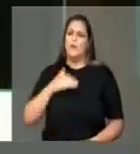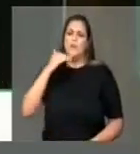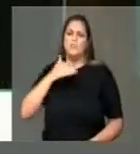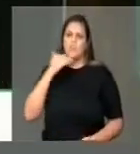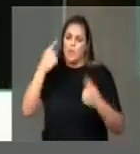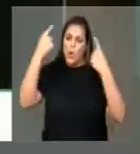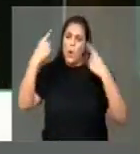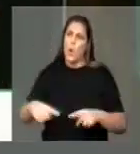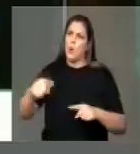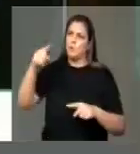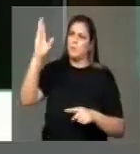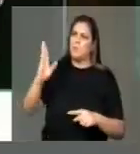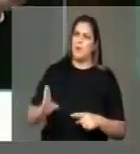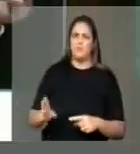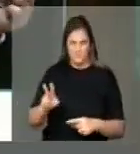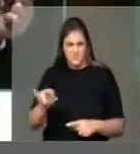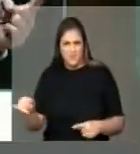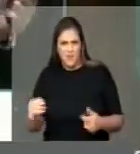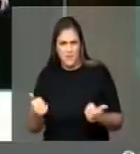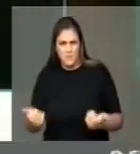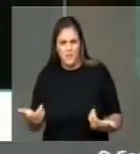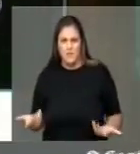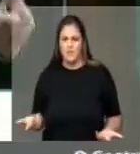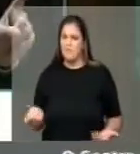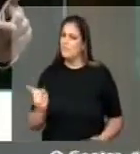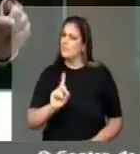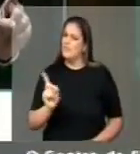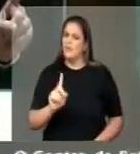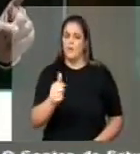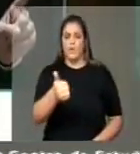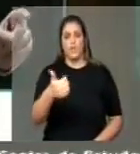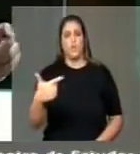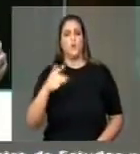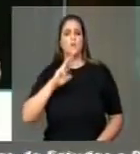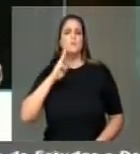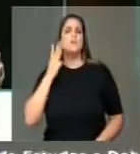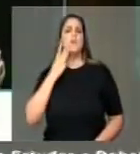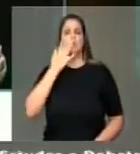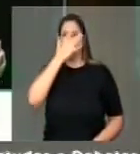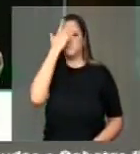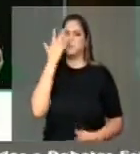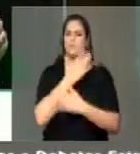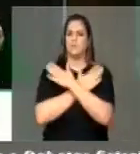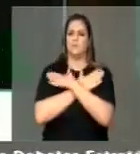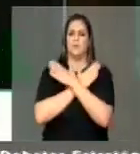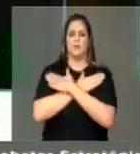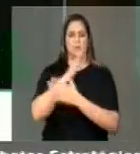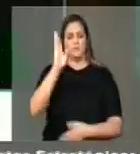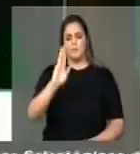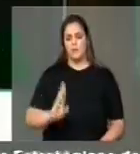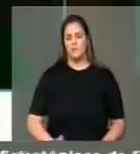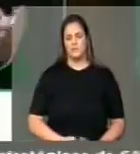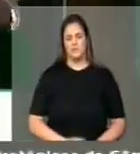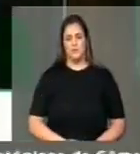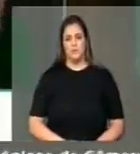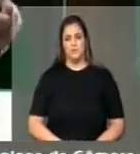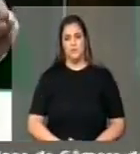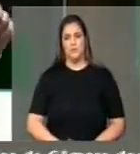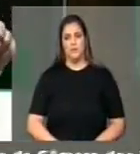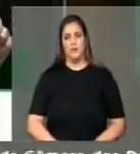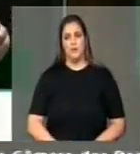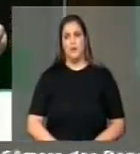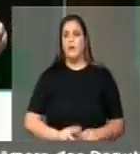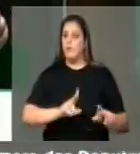Pelo contrário, são 12 milhões de desempregados no país e esses 12 milhões de desempregados estão